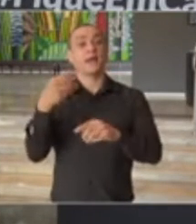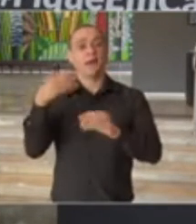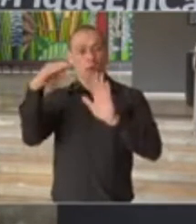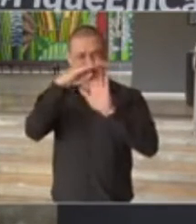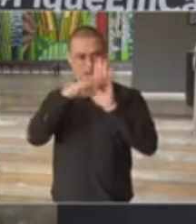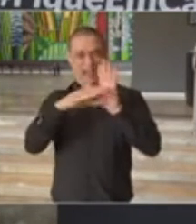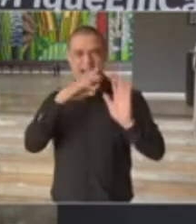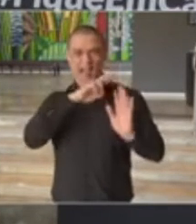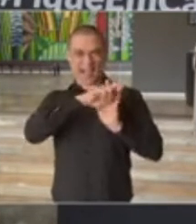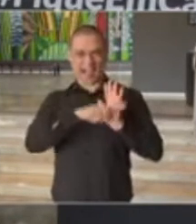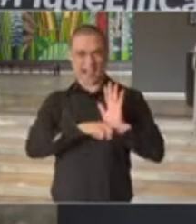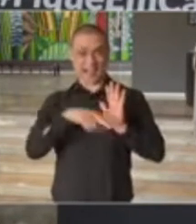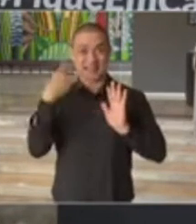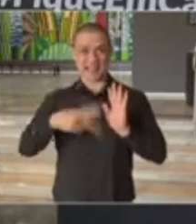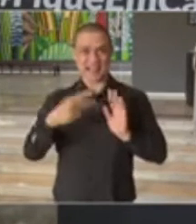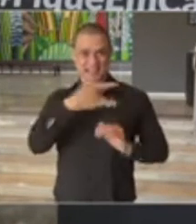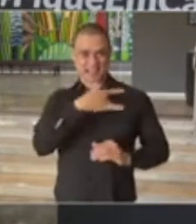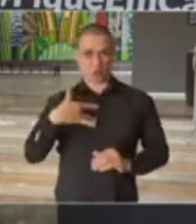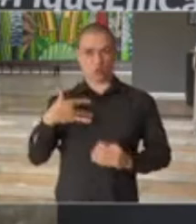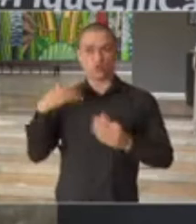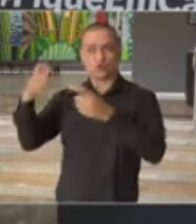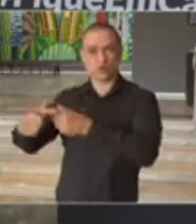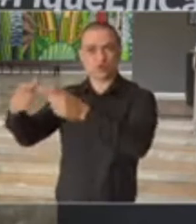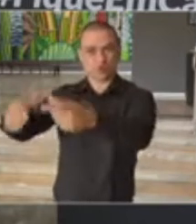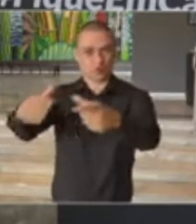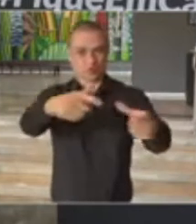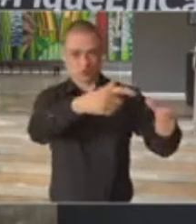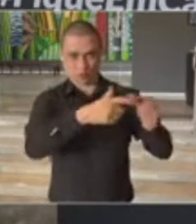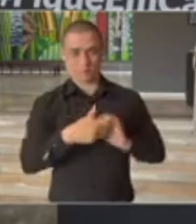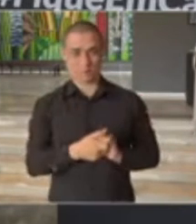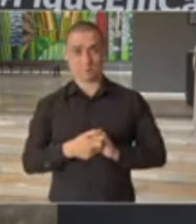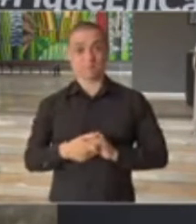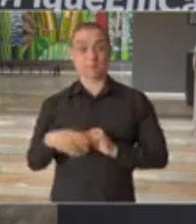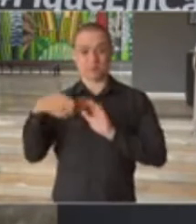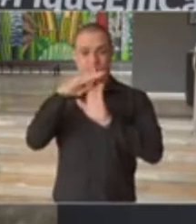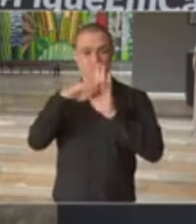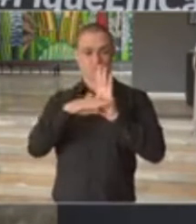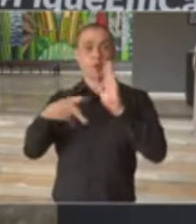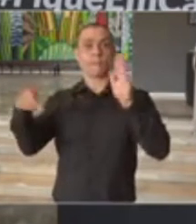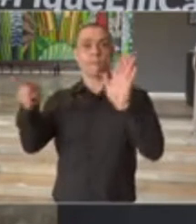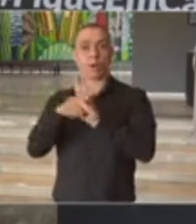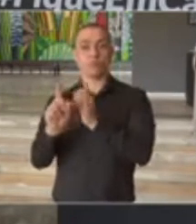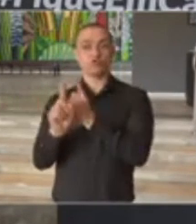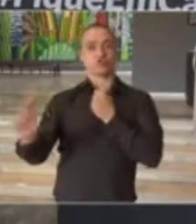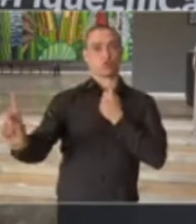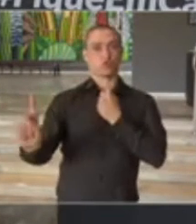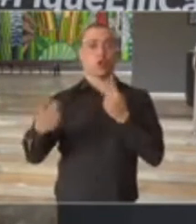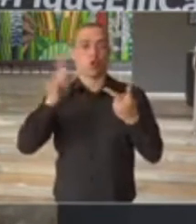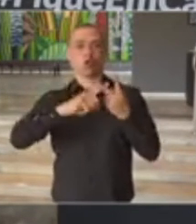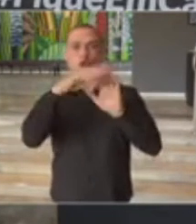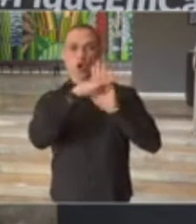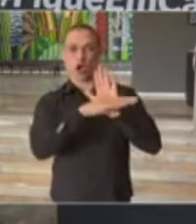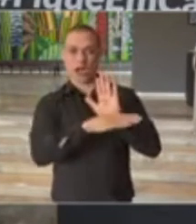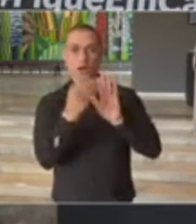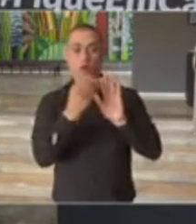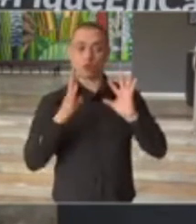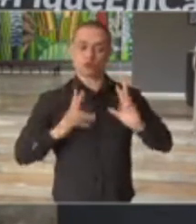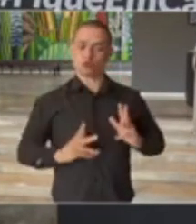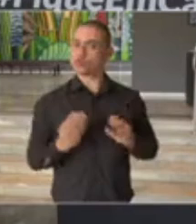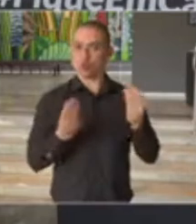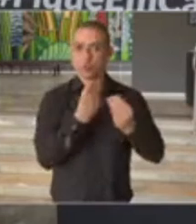protocolos setoriais. Protocolos de distanciamento, protocolos de higiene, que foram todos